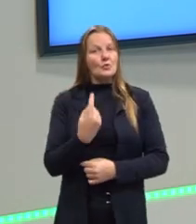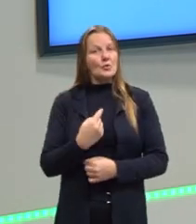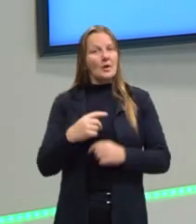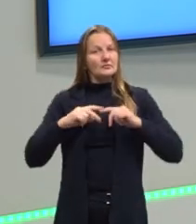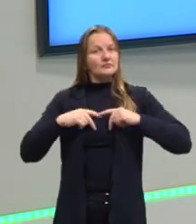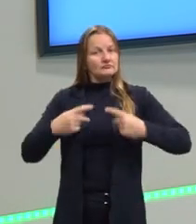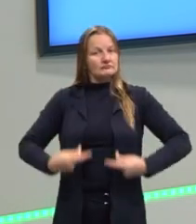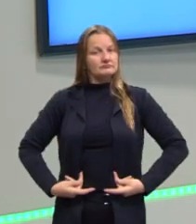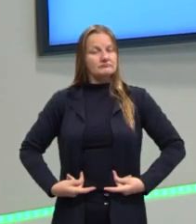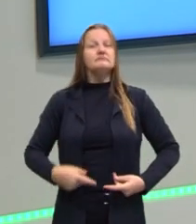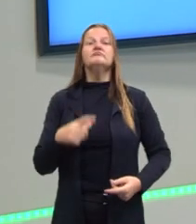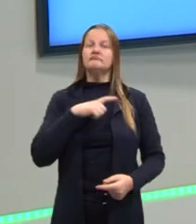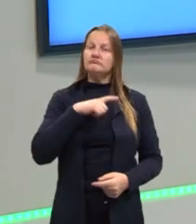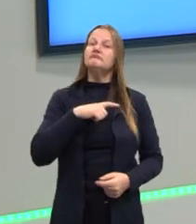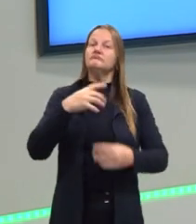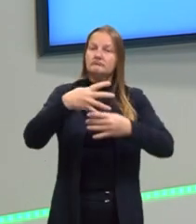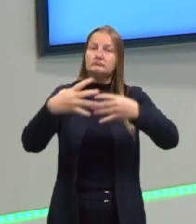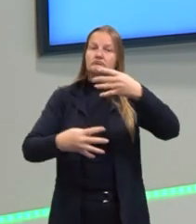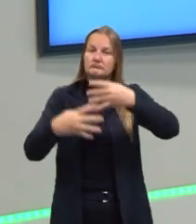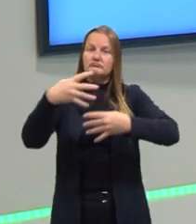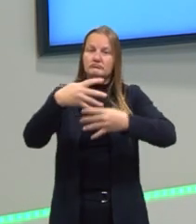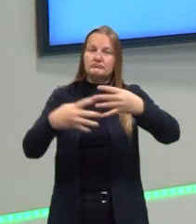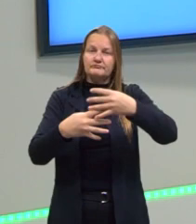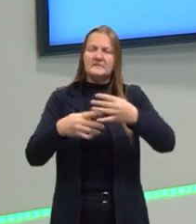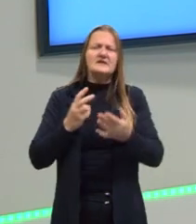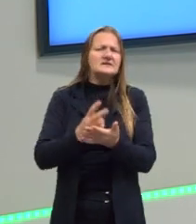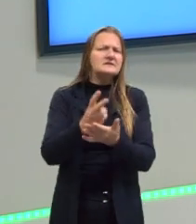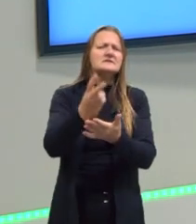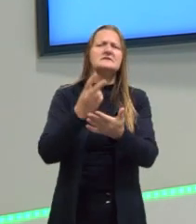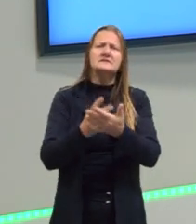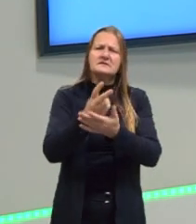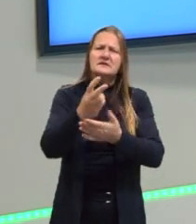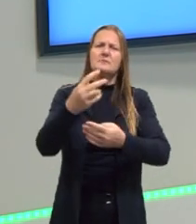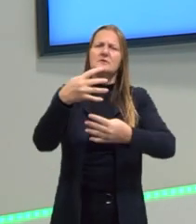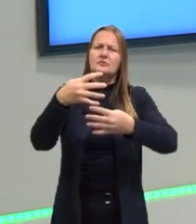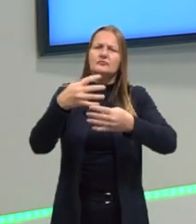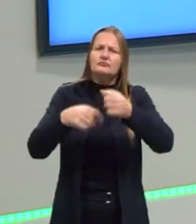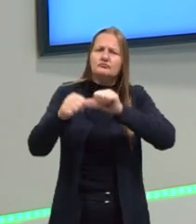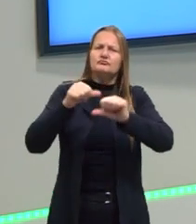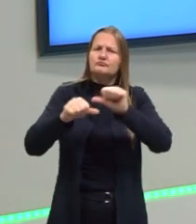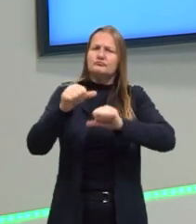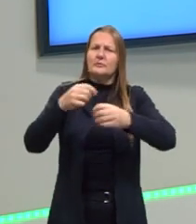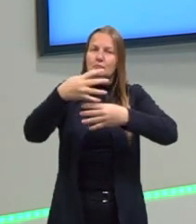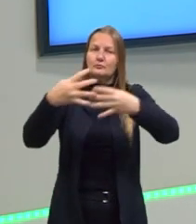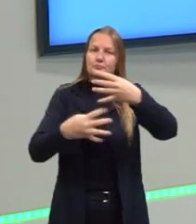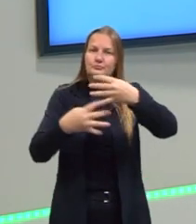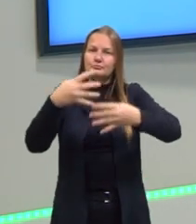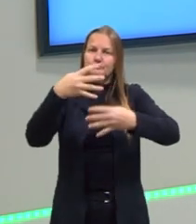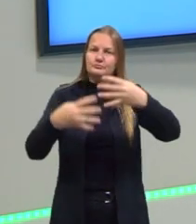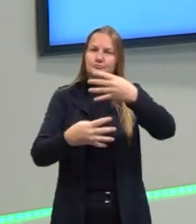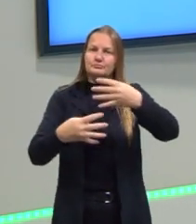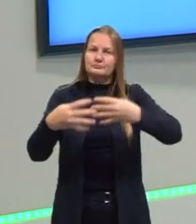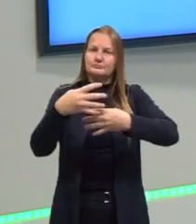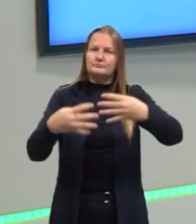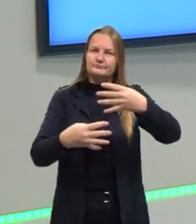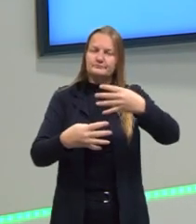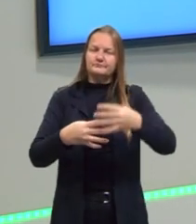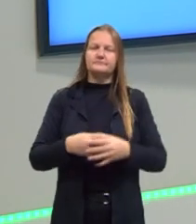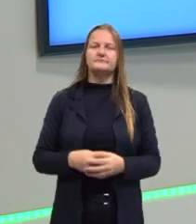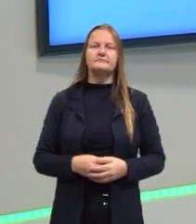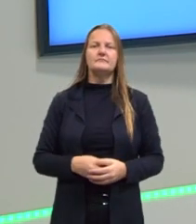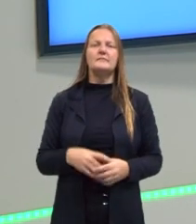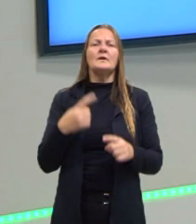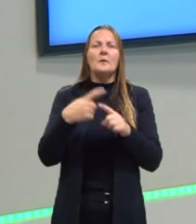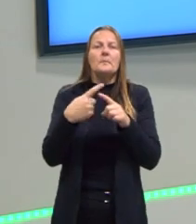nós somos mutantes. Estamos sofrendo constantes mutações. Por